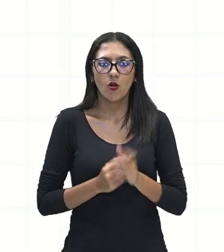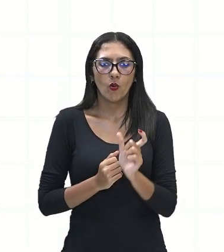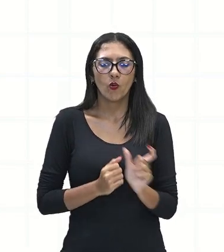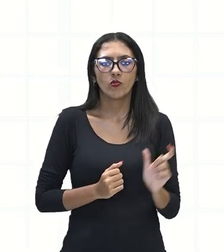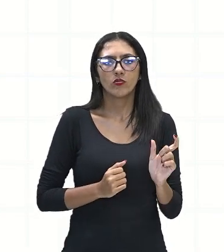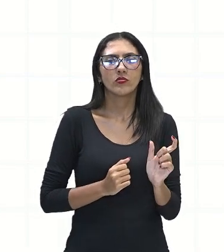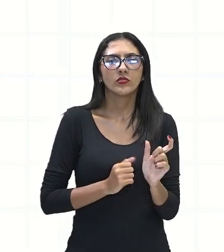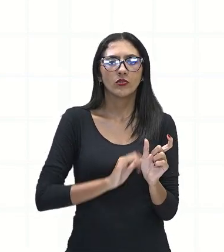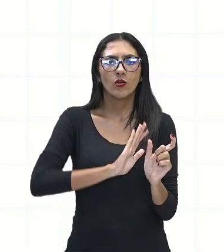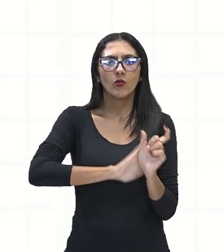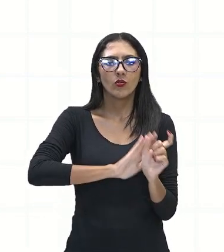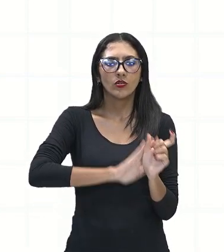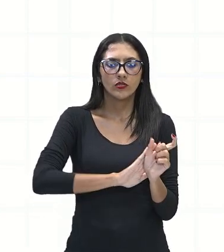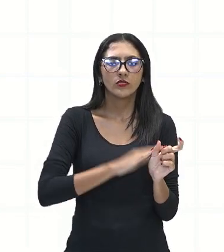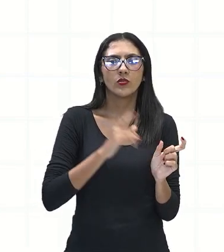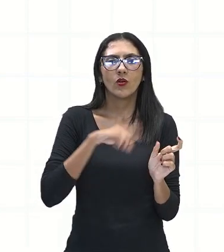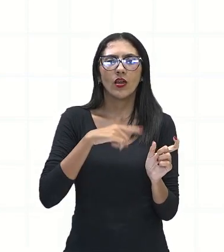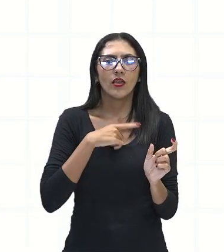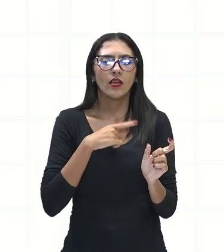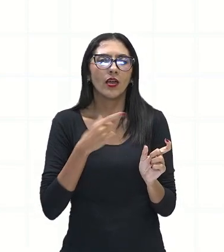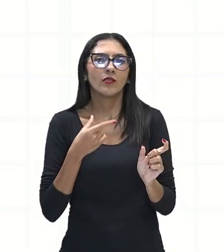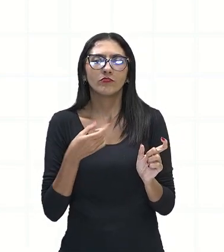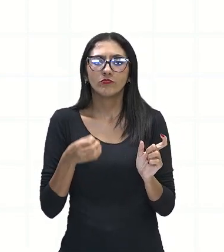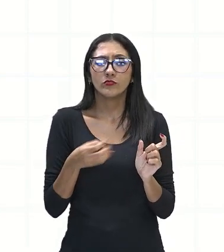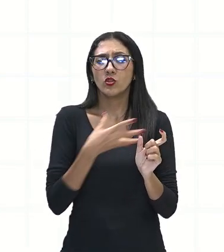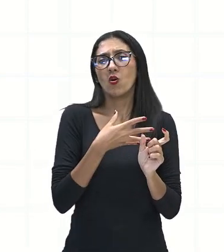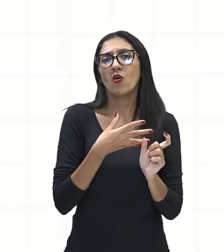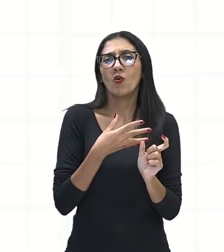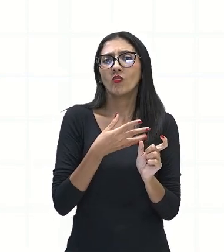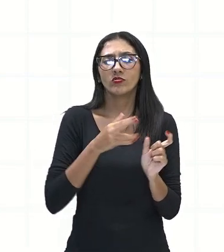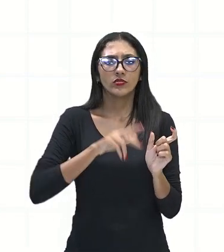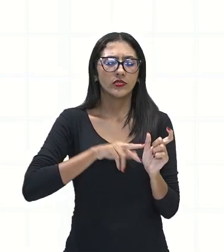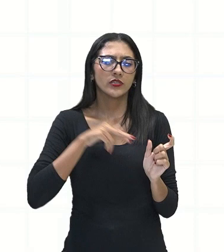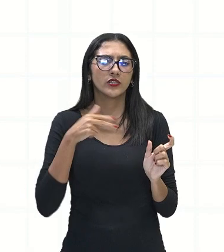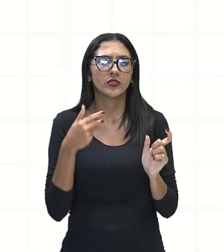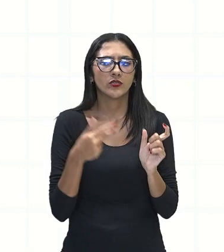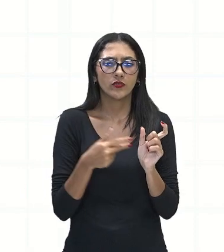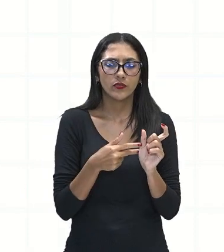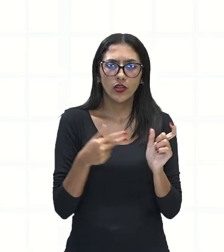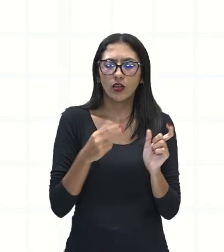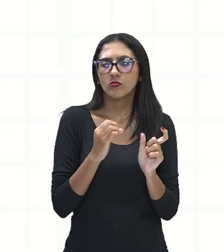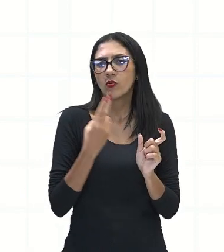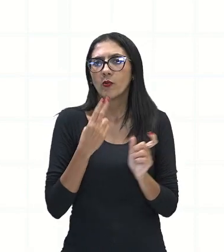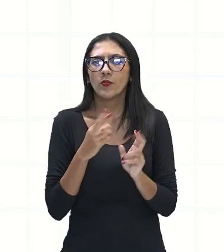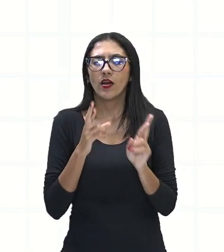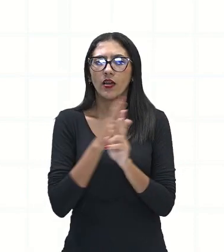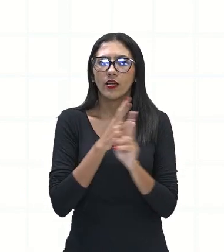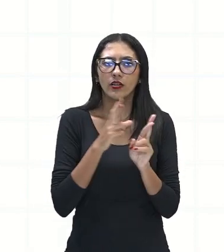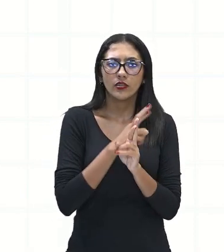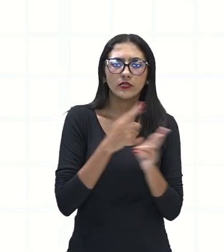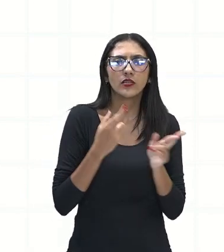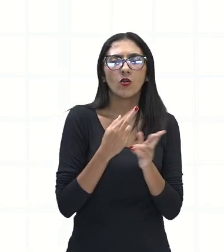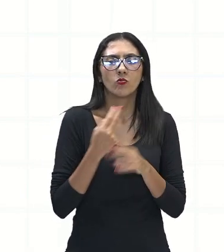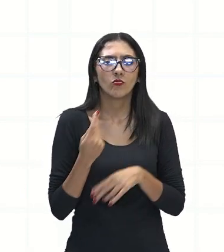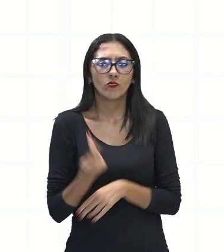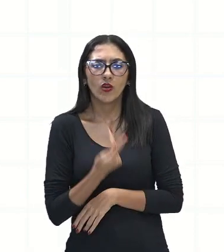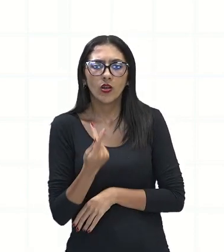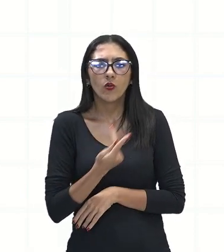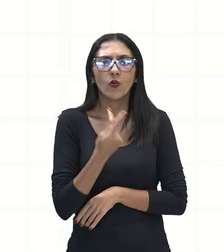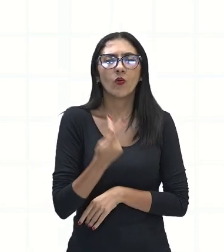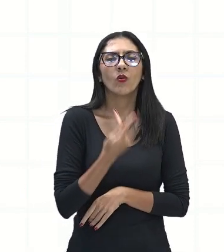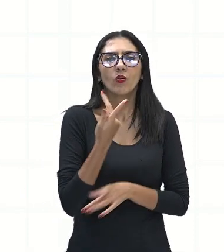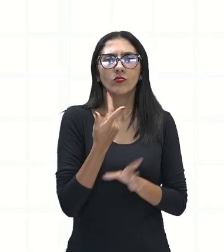A gerar novos sentidos, né? A fazer uma relação com os valores afetivos, né?